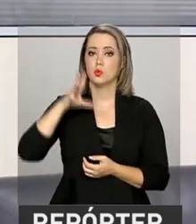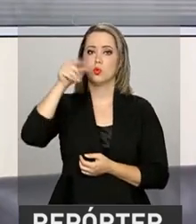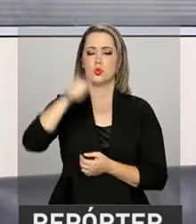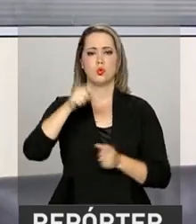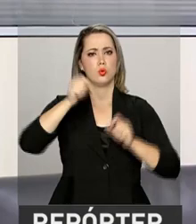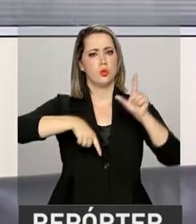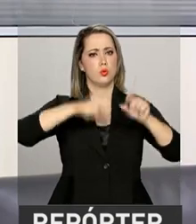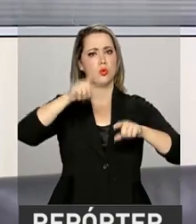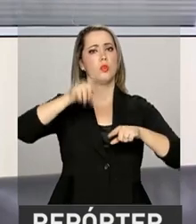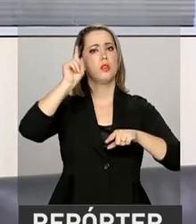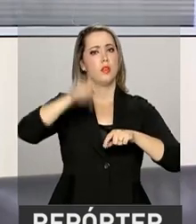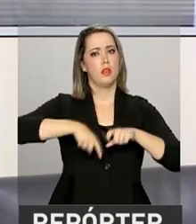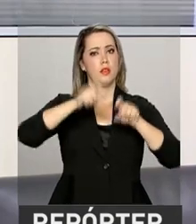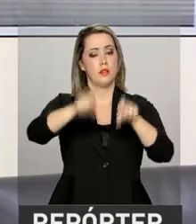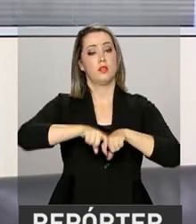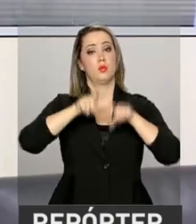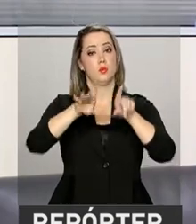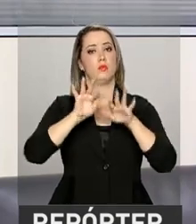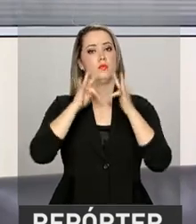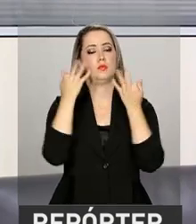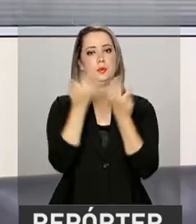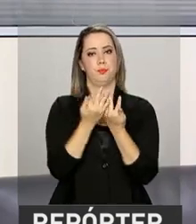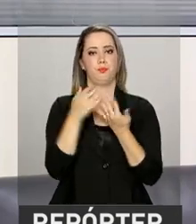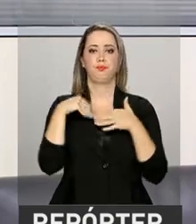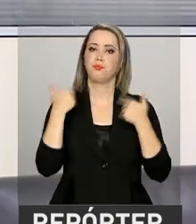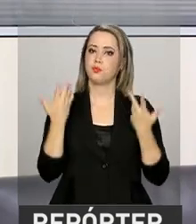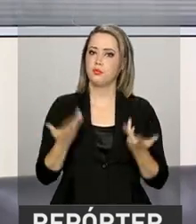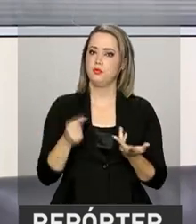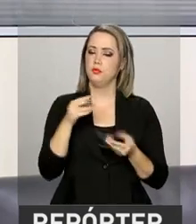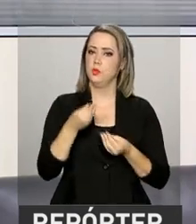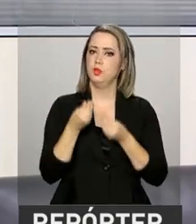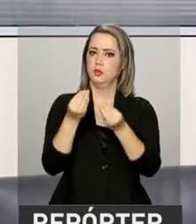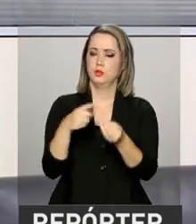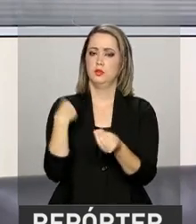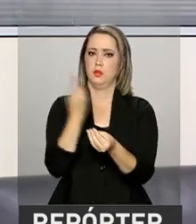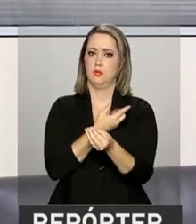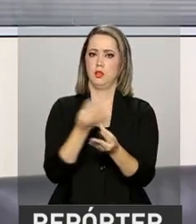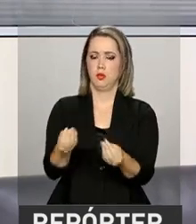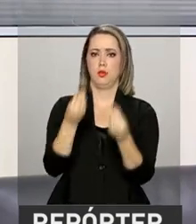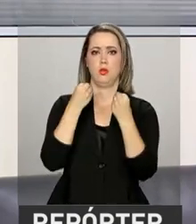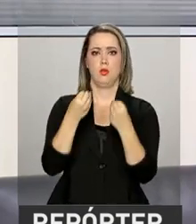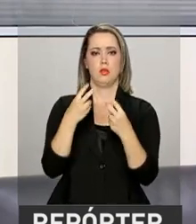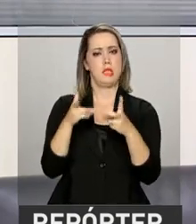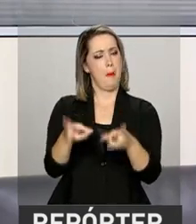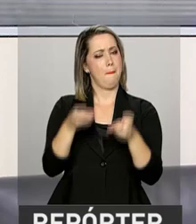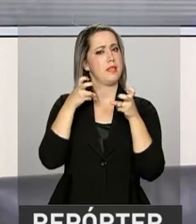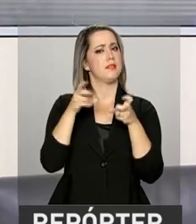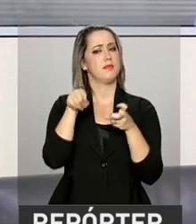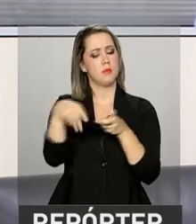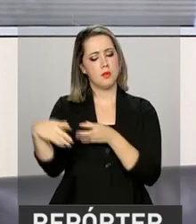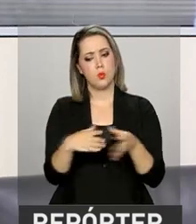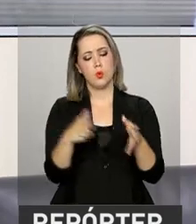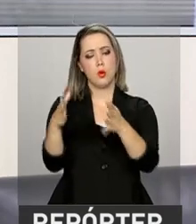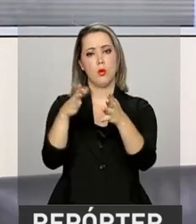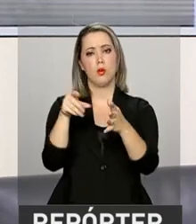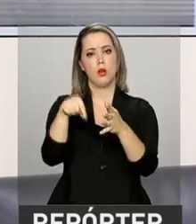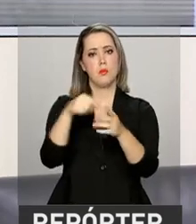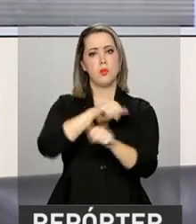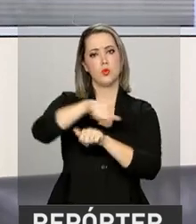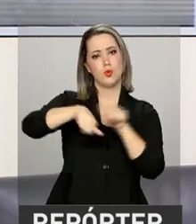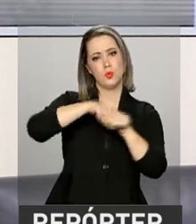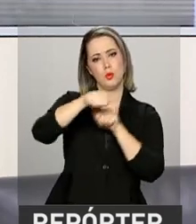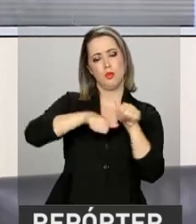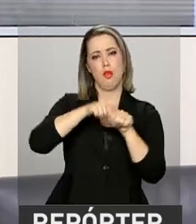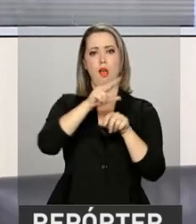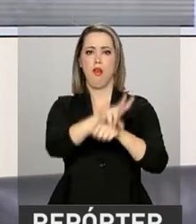produtores são agricultores familiares. Então, isso dá para nós a percepção de que este caminho de alterar o